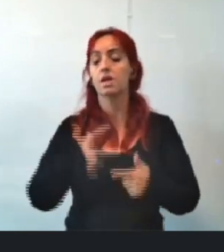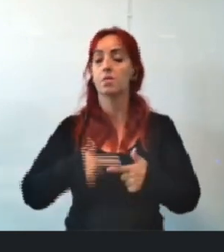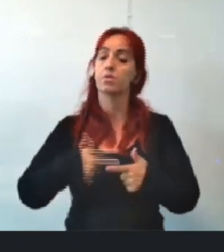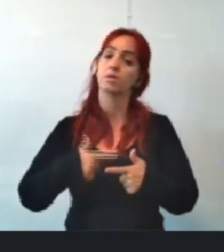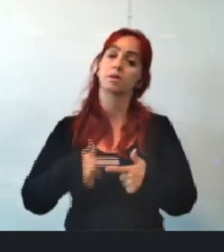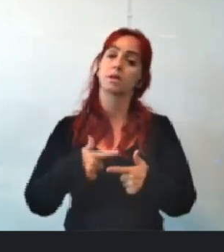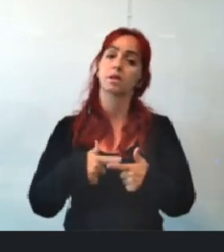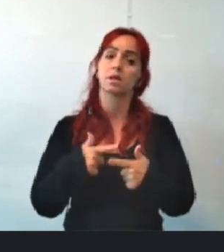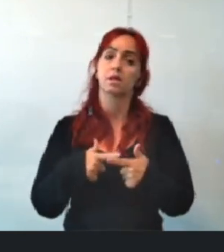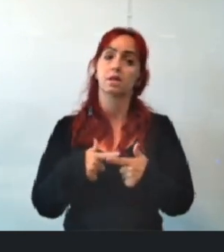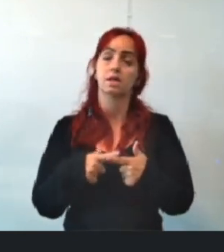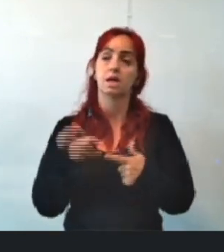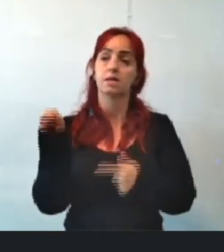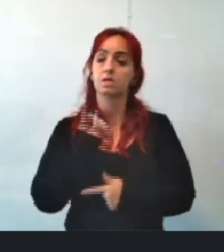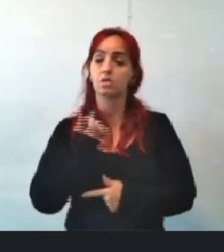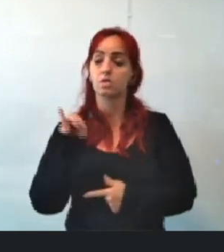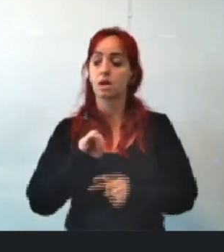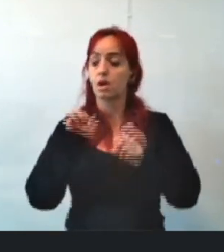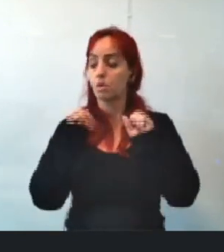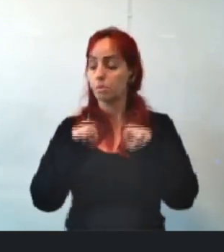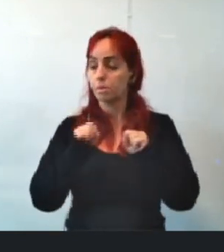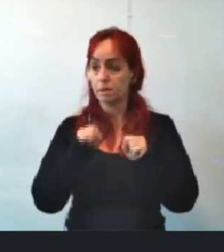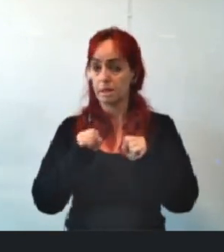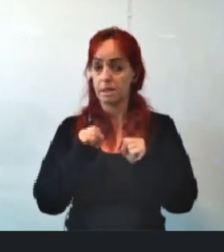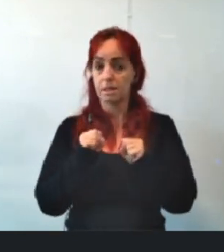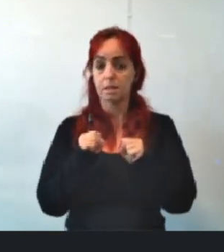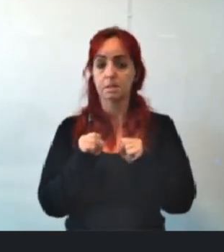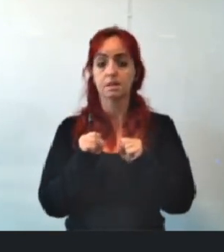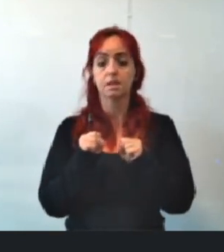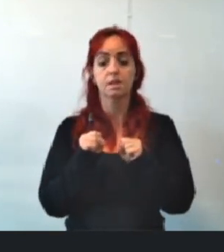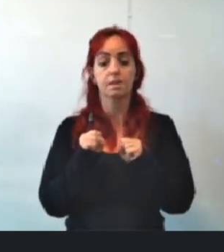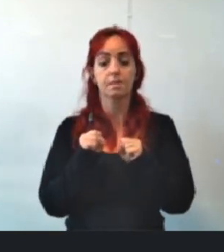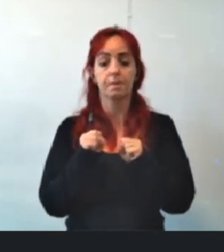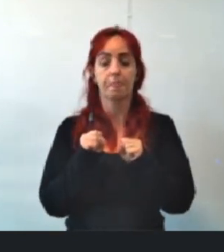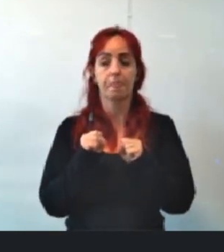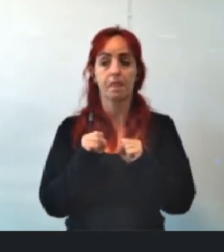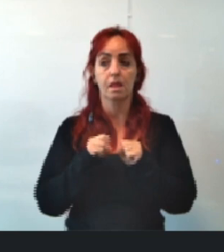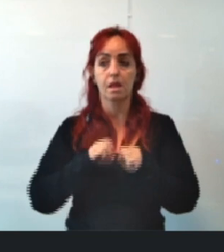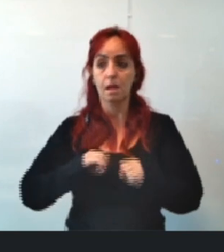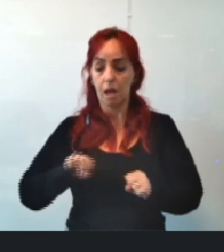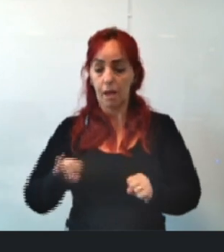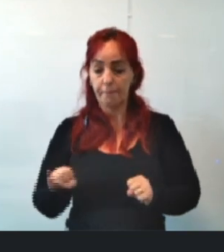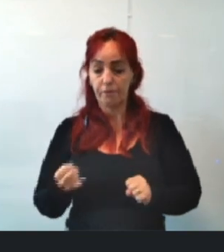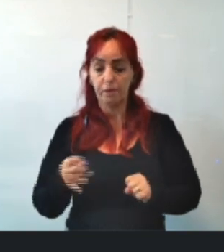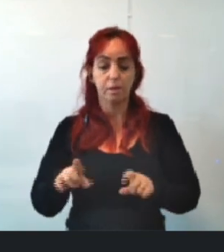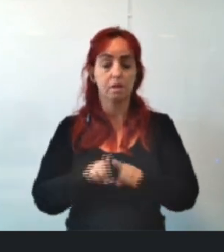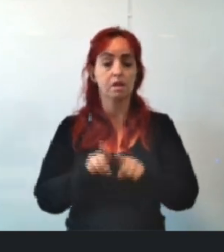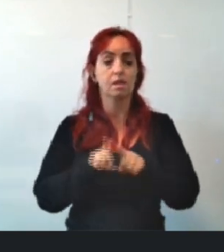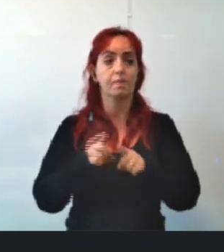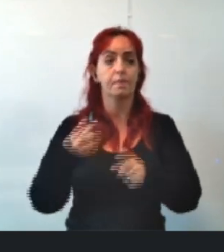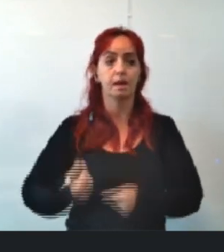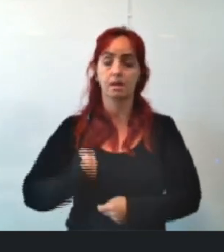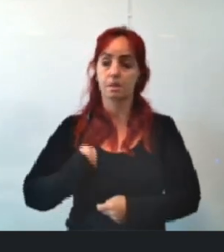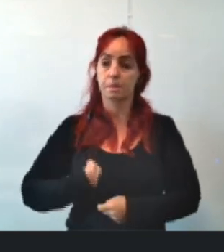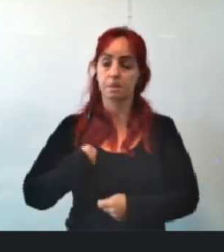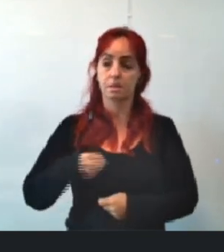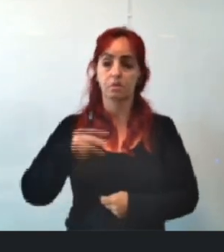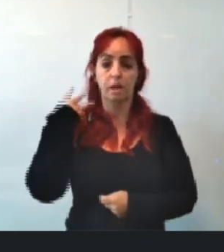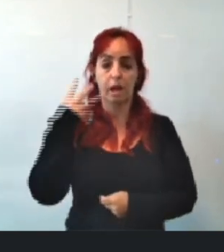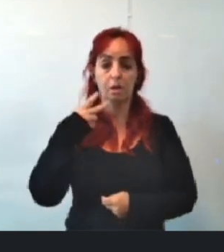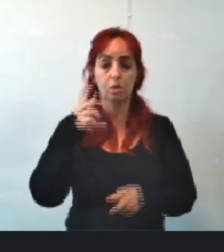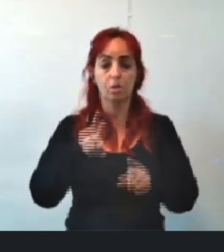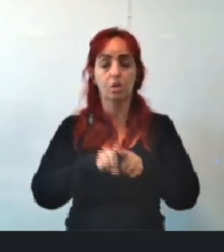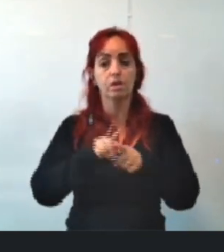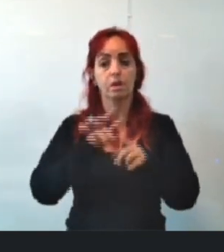instituições pudessem, de uma certa forma, aproveitando aí da presença dos vereadores, ou até mesmo pelas redes